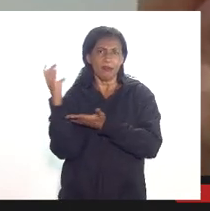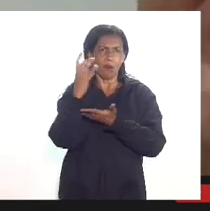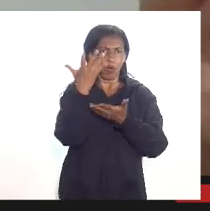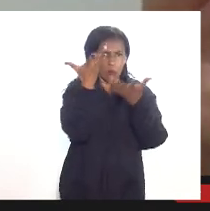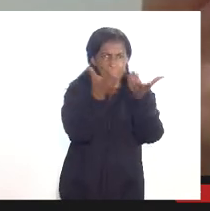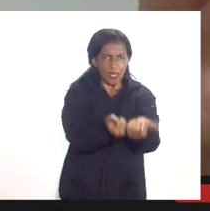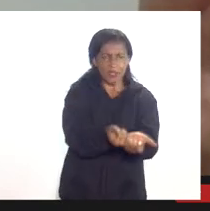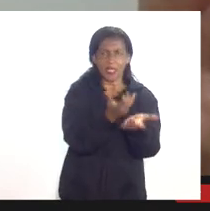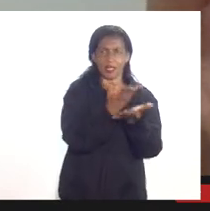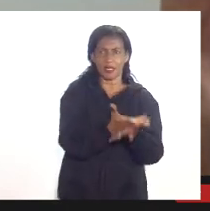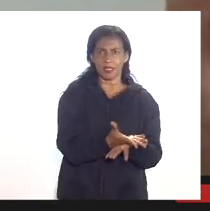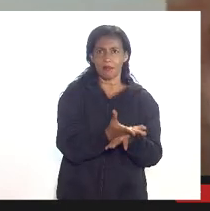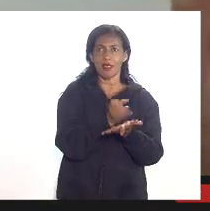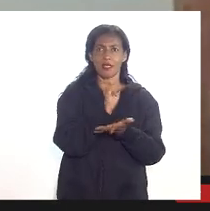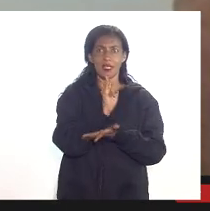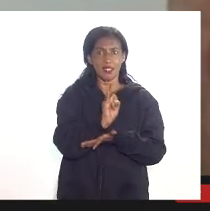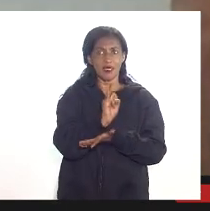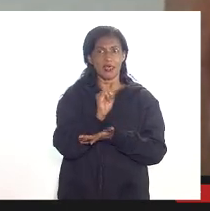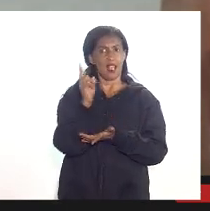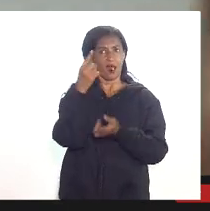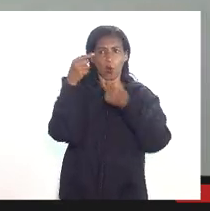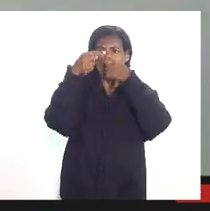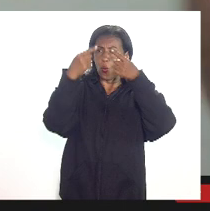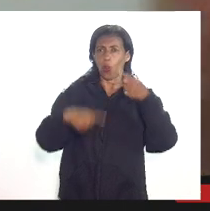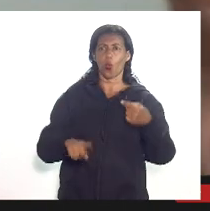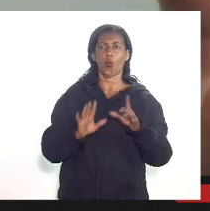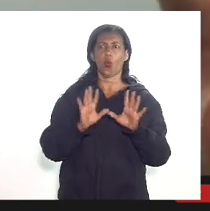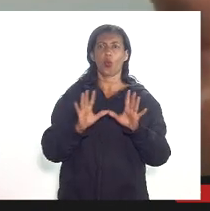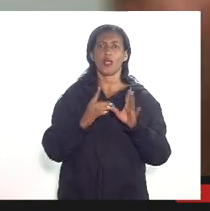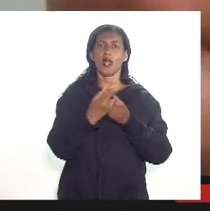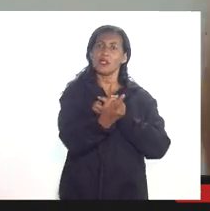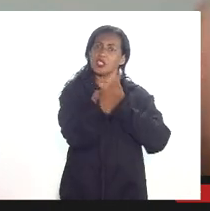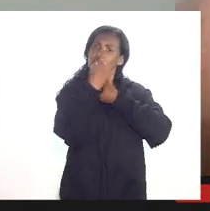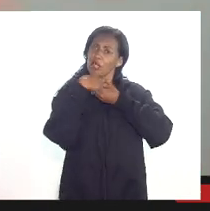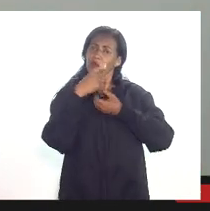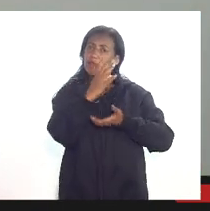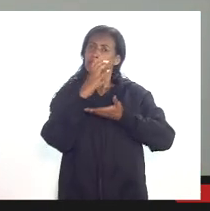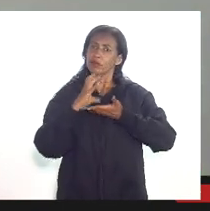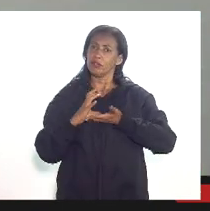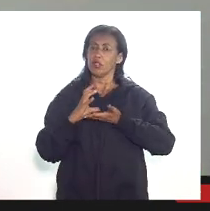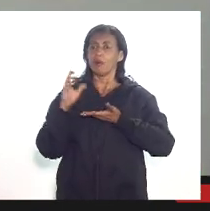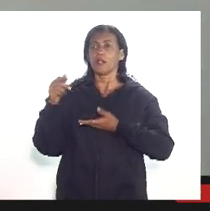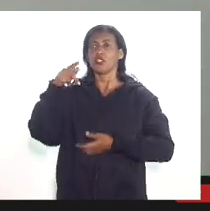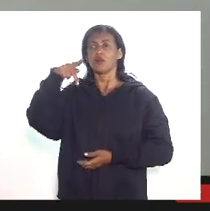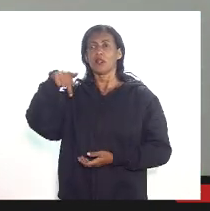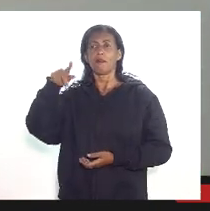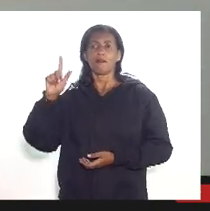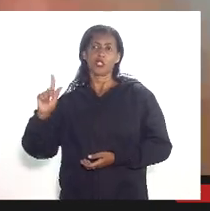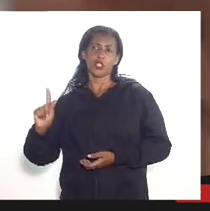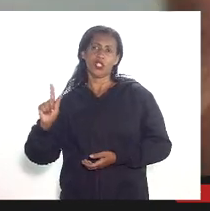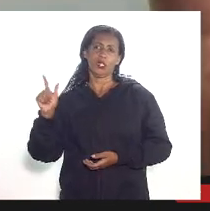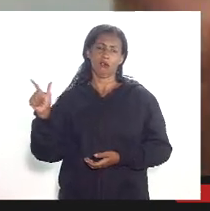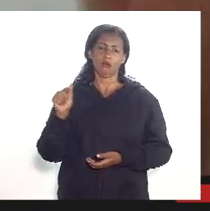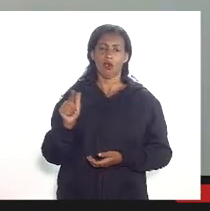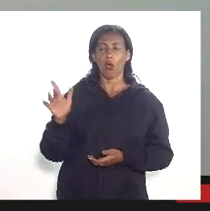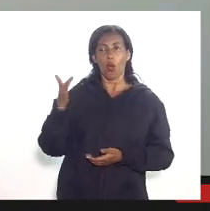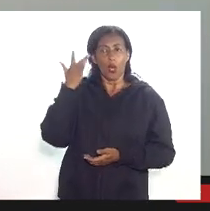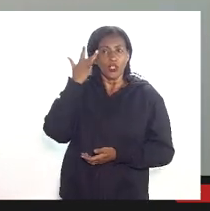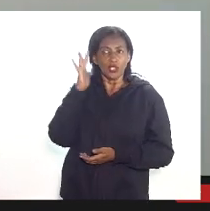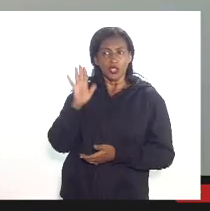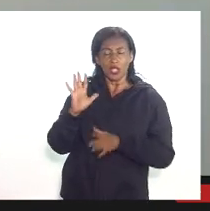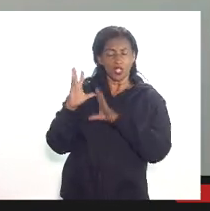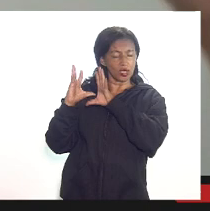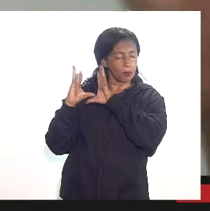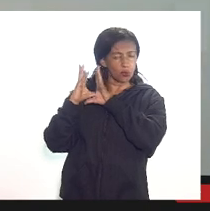se ela não quer dar se quer dar se não concordar que seja devolvido para a gente para a gente mandar para a PG PG18 olha a gente acha depois de tudo isso